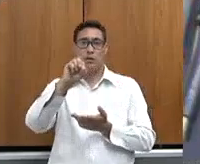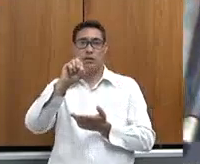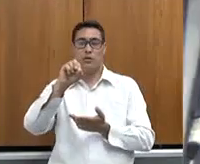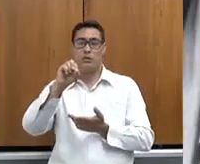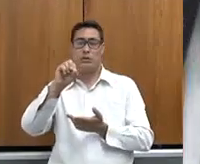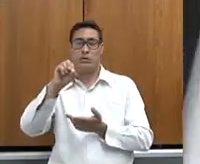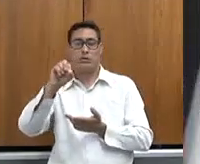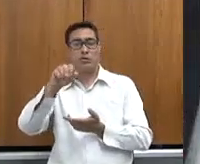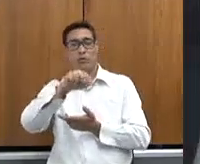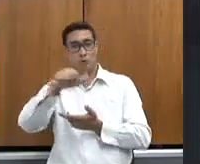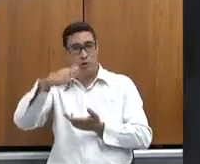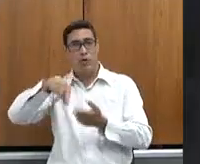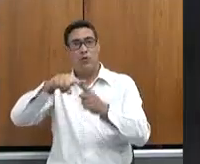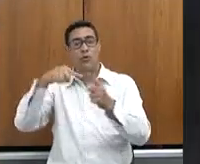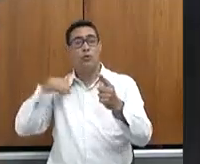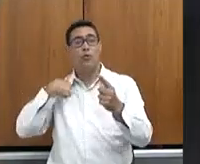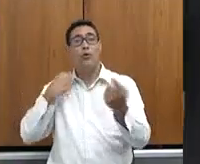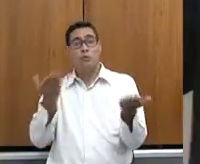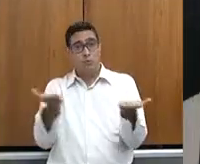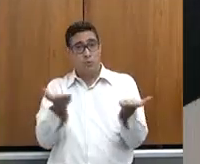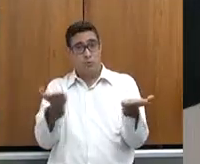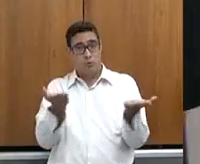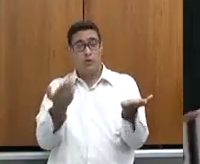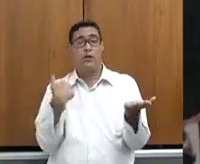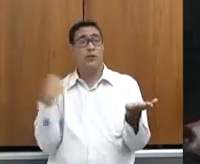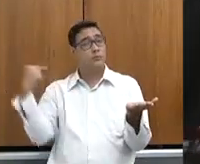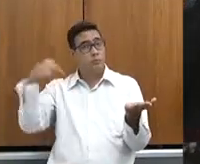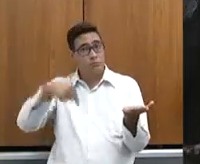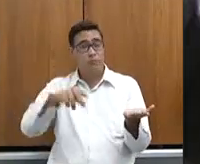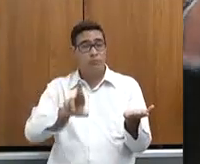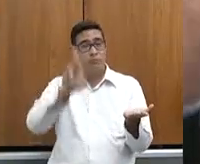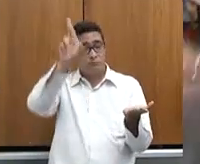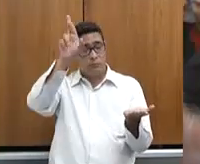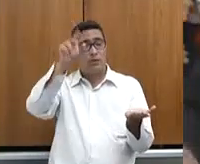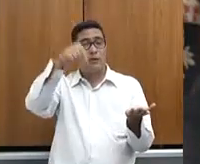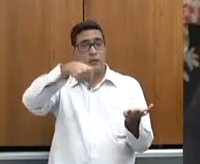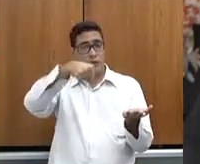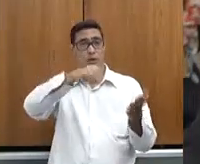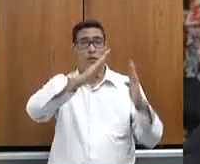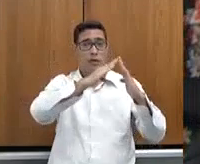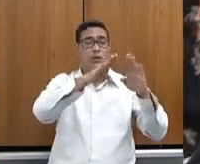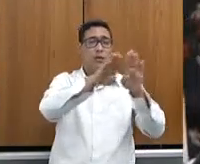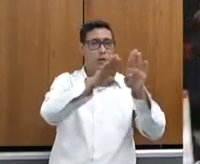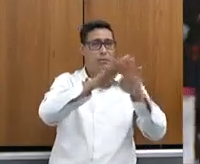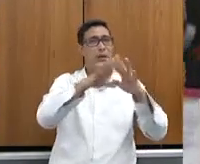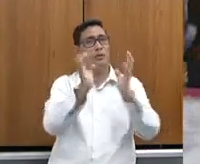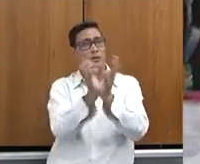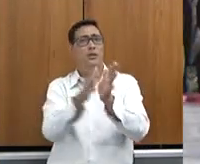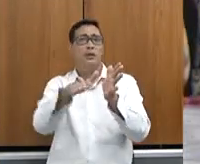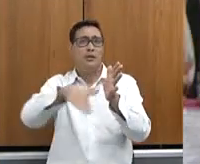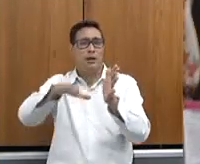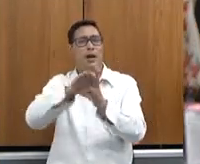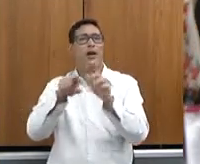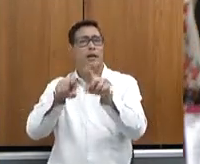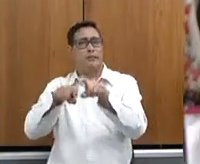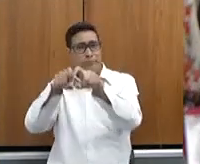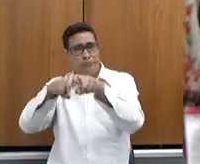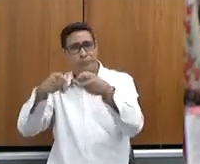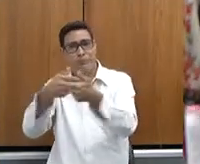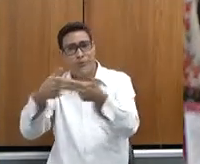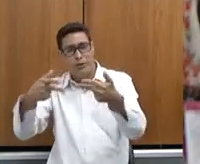Nós que, como você disse, somos aqui da Casa, somos da Agricultura, somos funcionários de carreira.